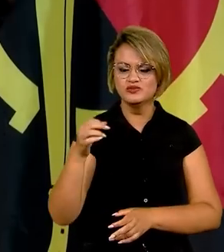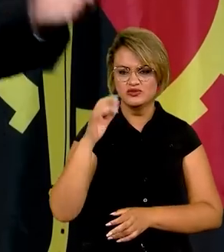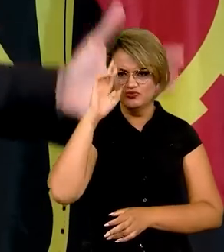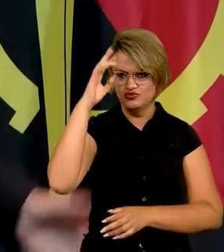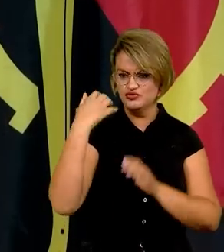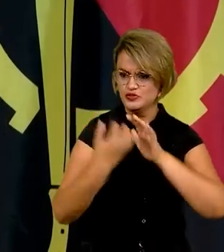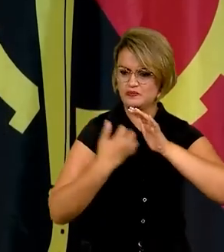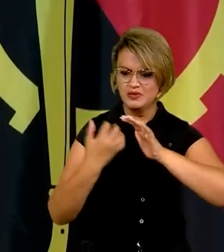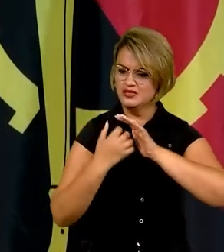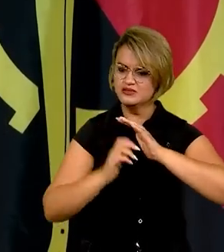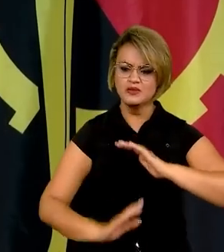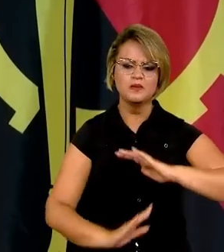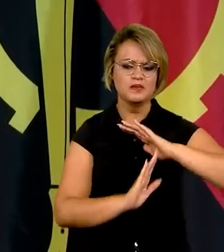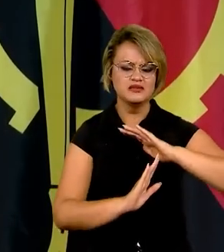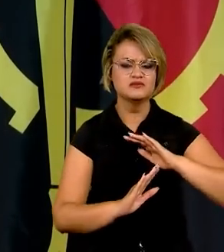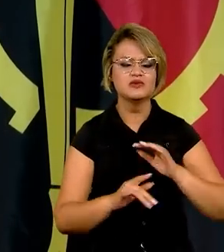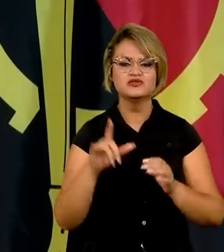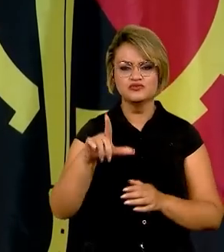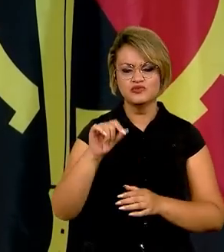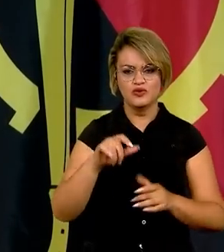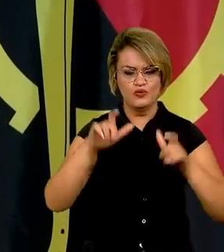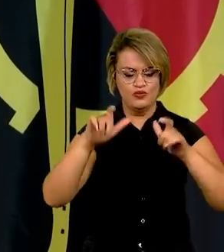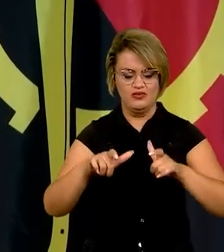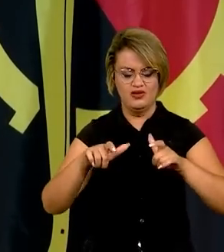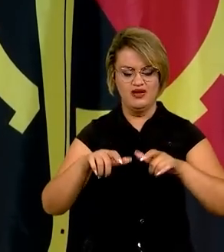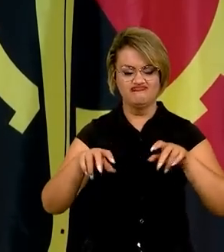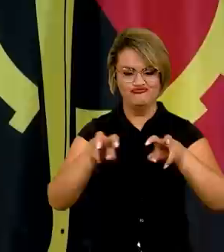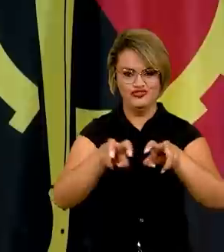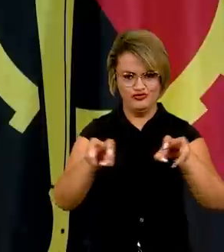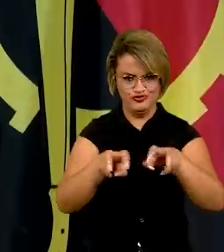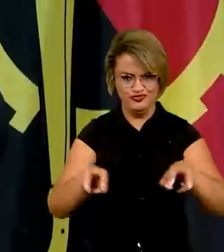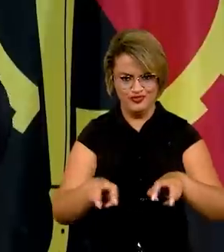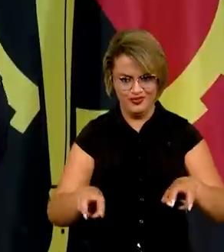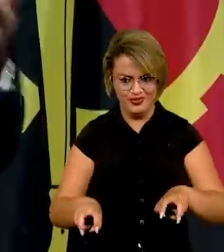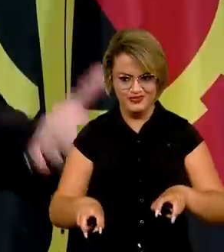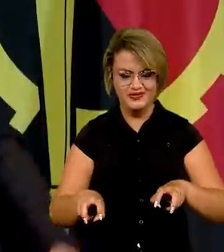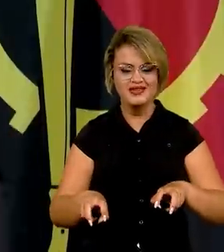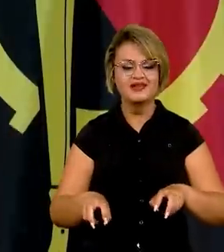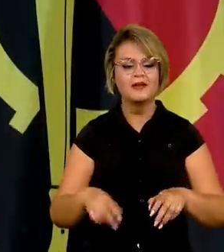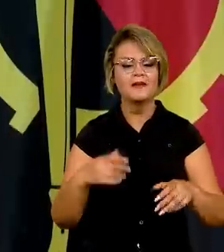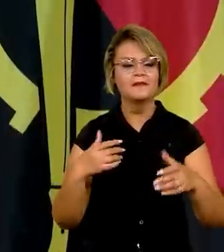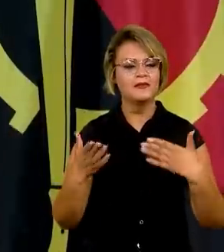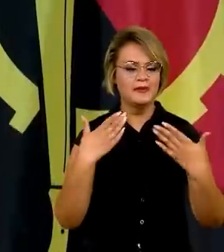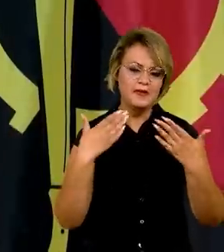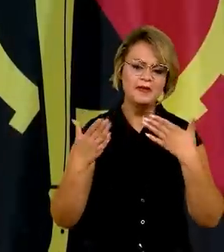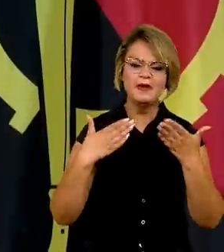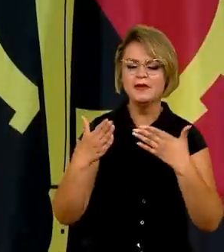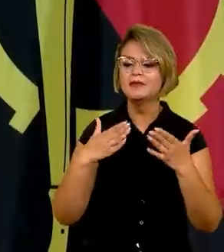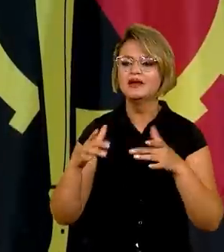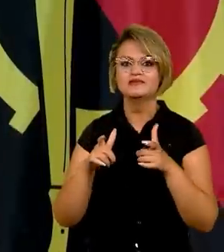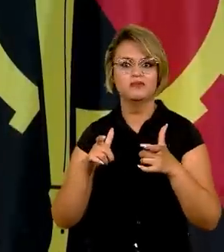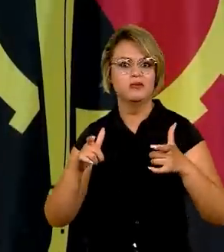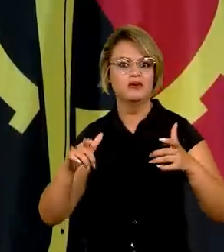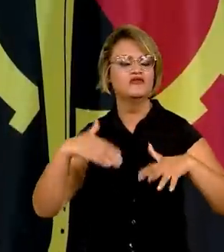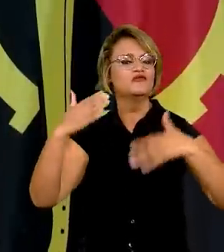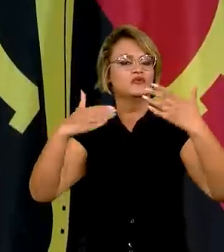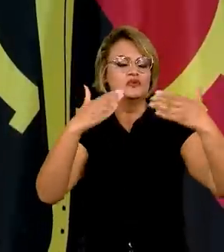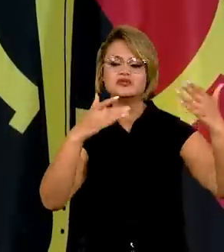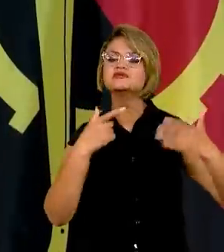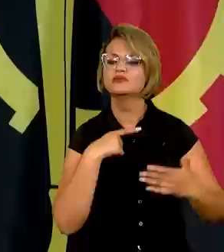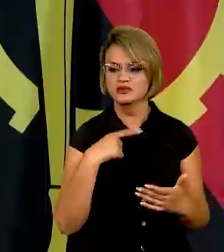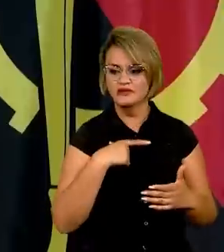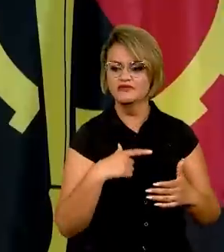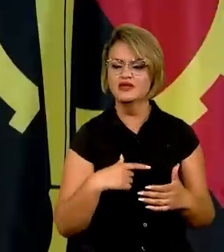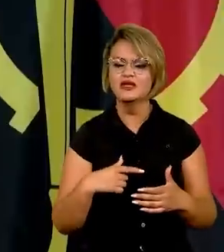Estabelecemos o lugar de um auditório, colocamos cadeiras e a coisa foi ganhar uma dimensão tal, mesmo em menos de duas